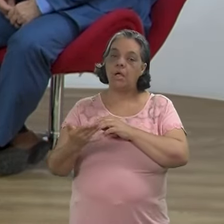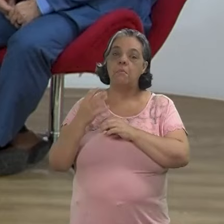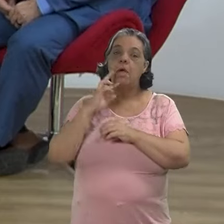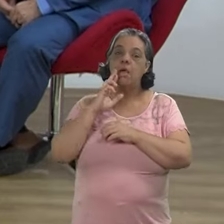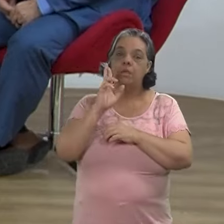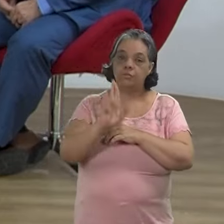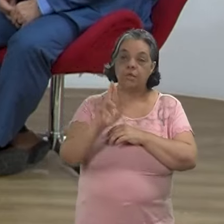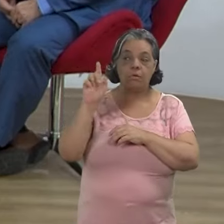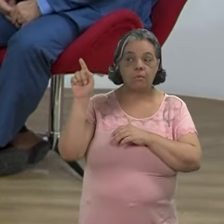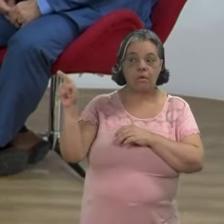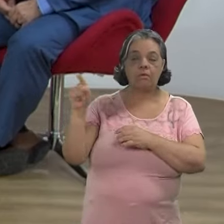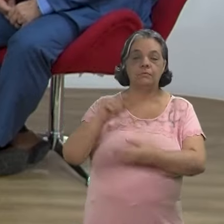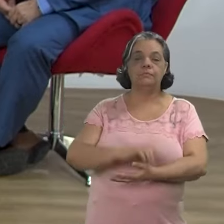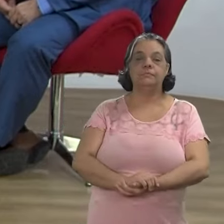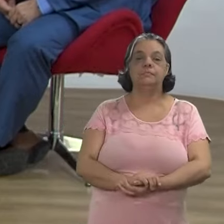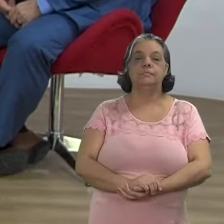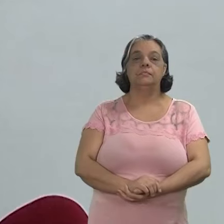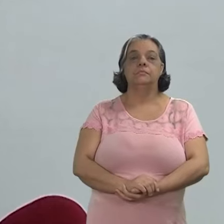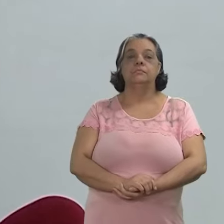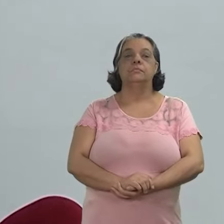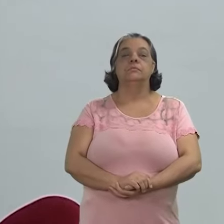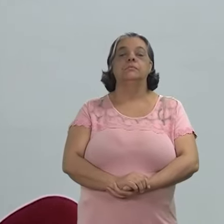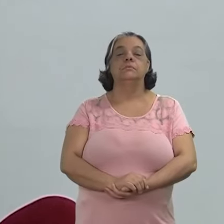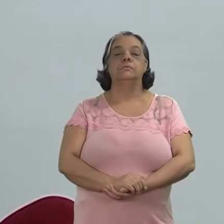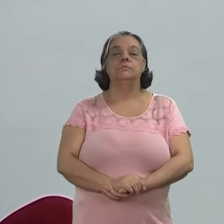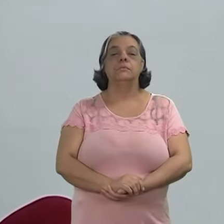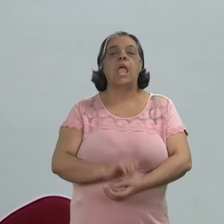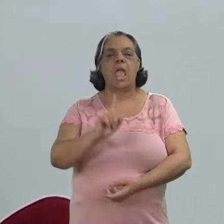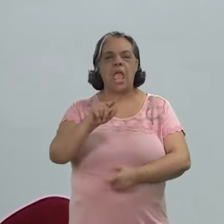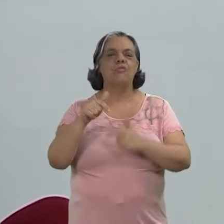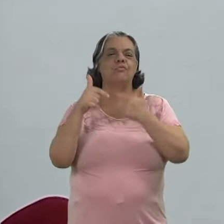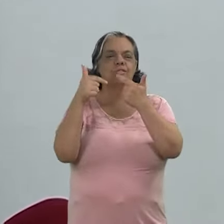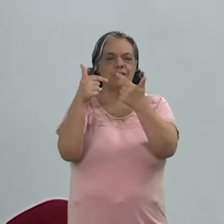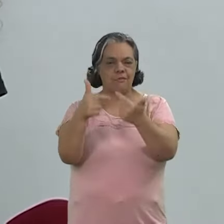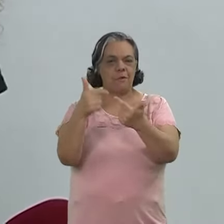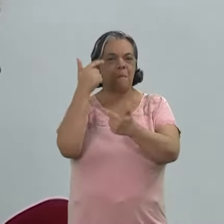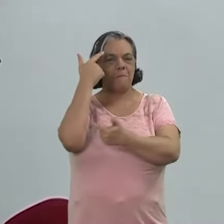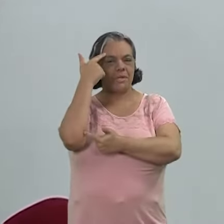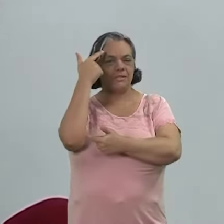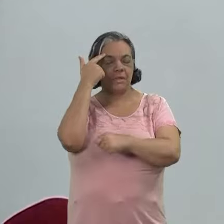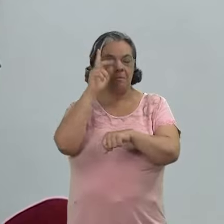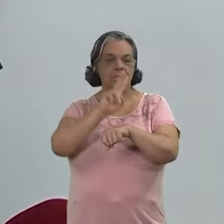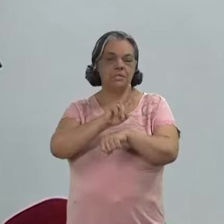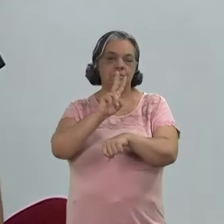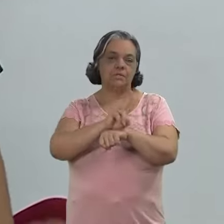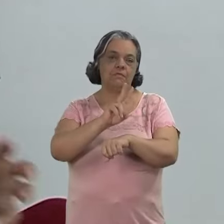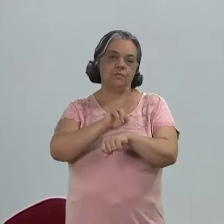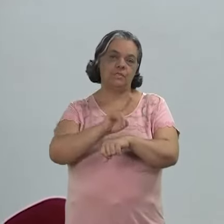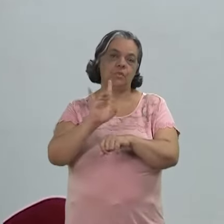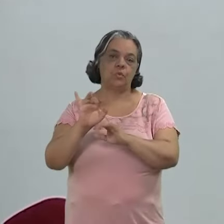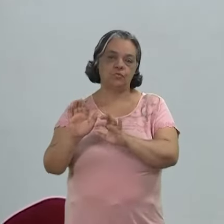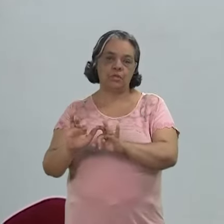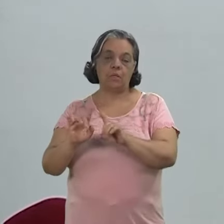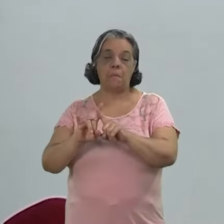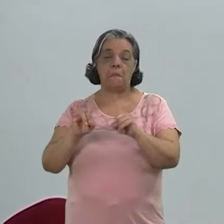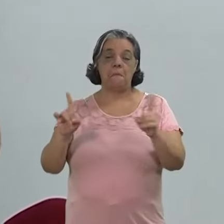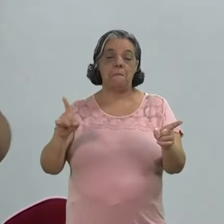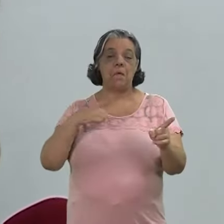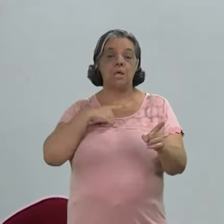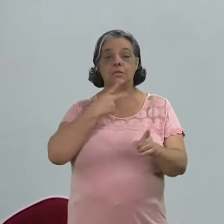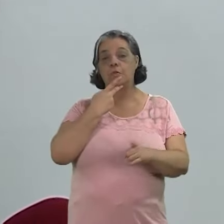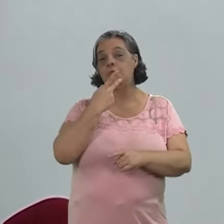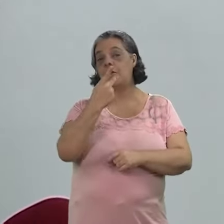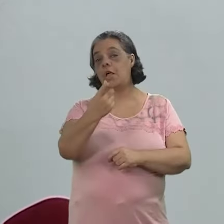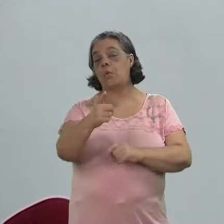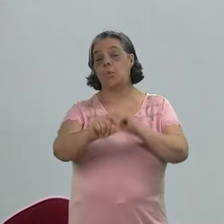a resposta é com ela mesma. Gente, é um desafio pensar a preservação digital e eu